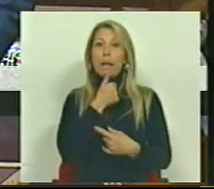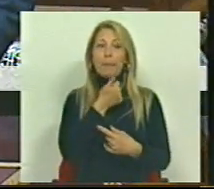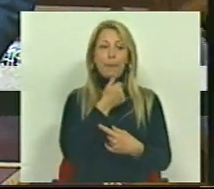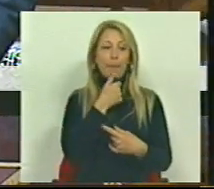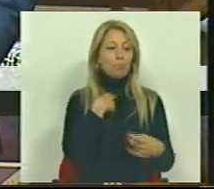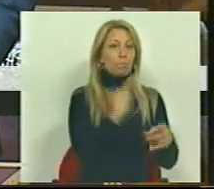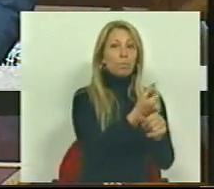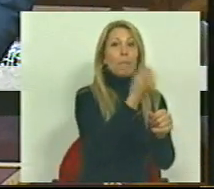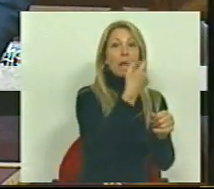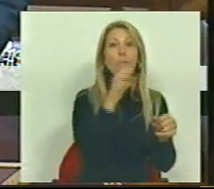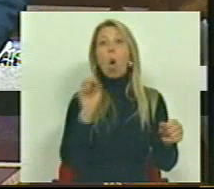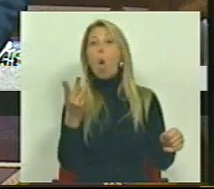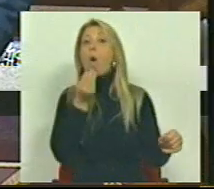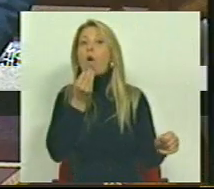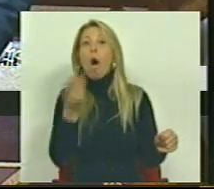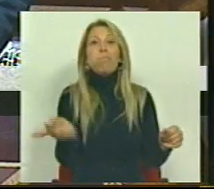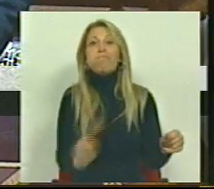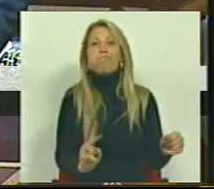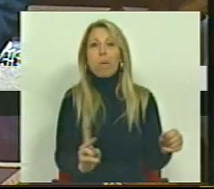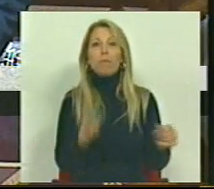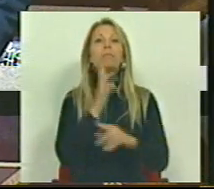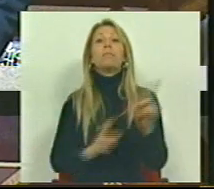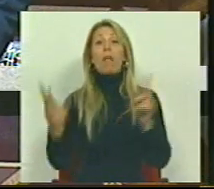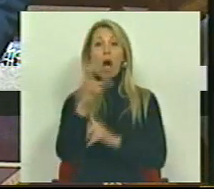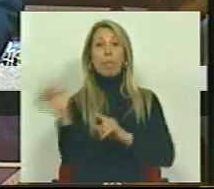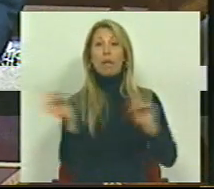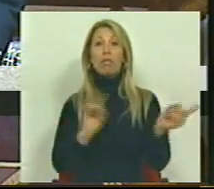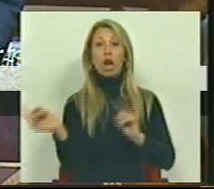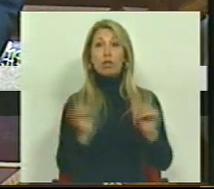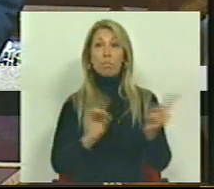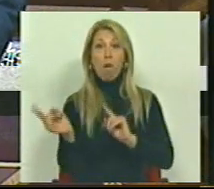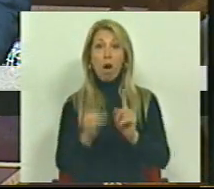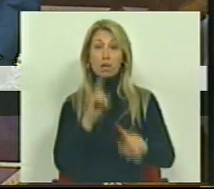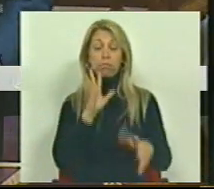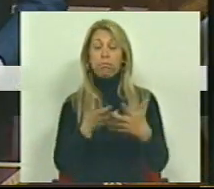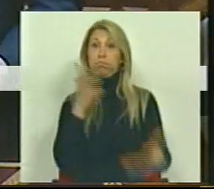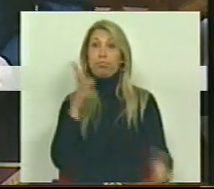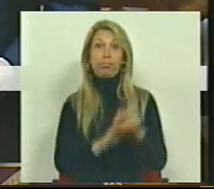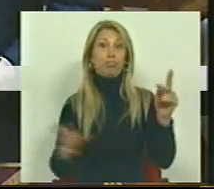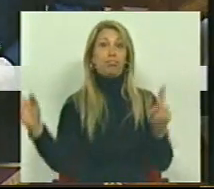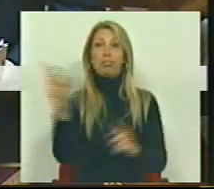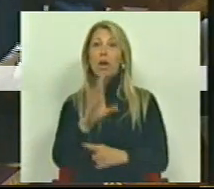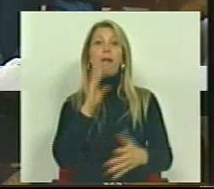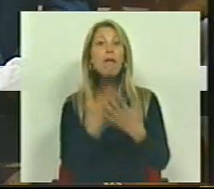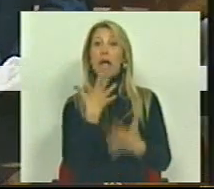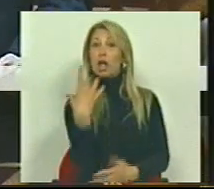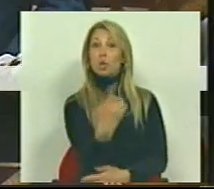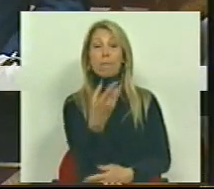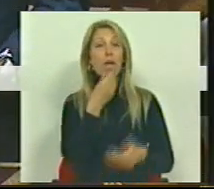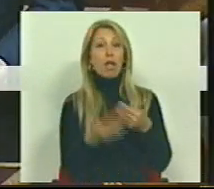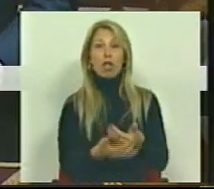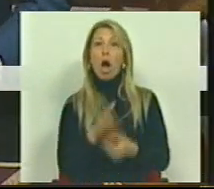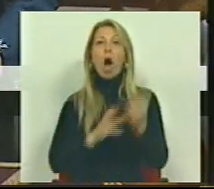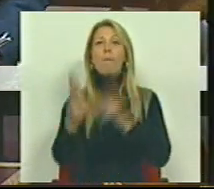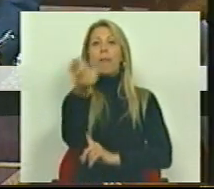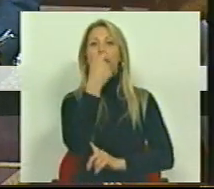remédios. Aumentaram os transportes de uma forma significativa, condenado ao isolamento dos idosos, aumentaram os remédios,